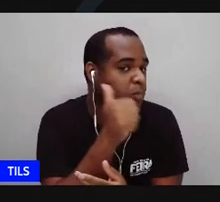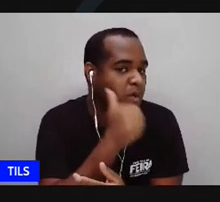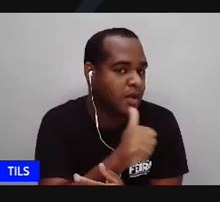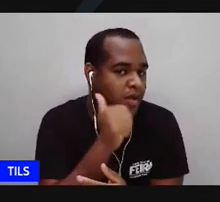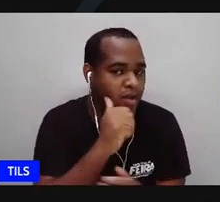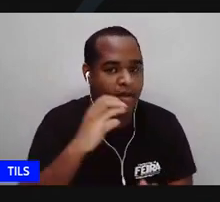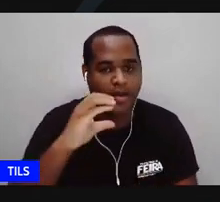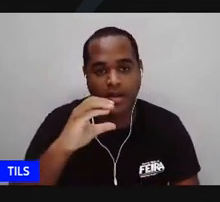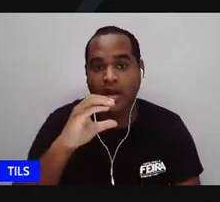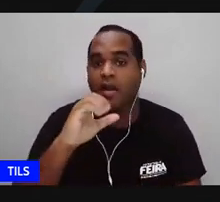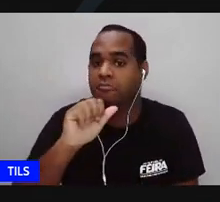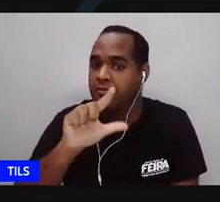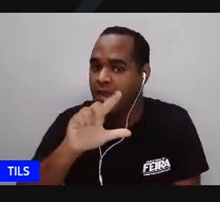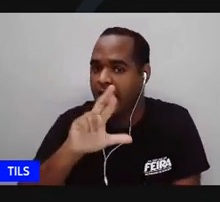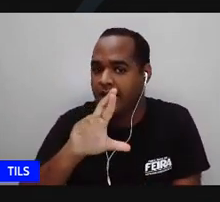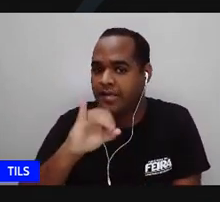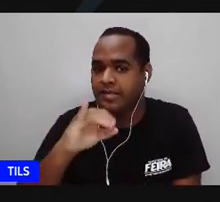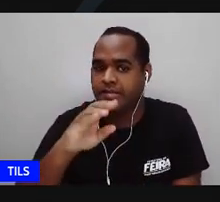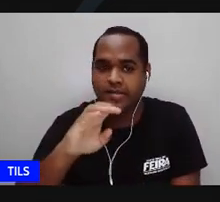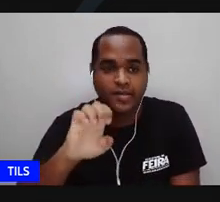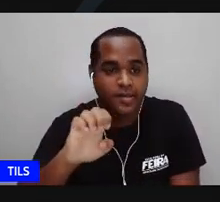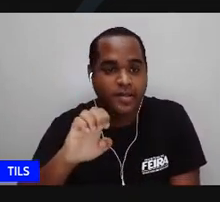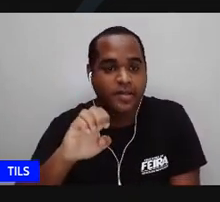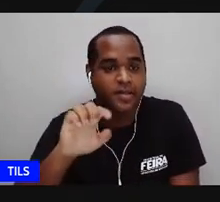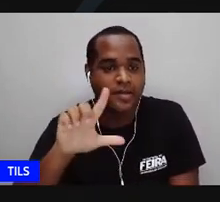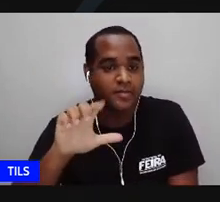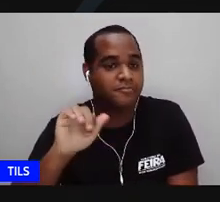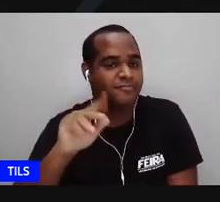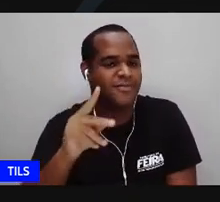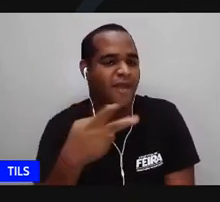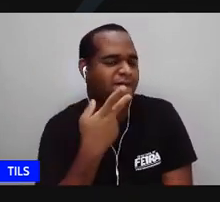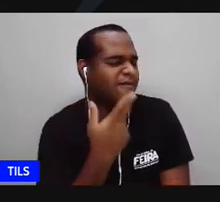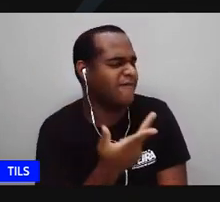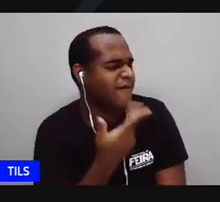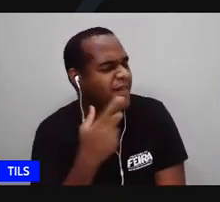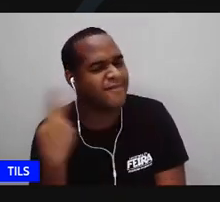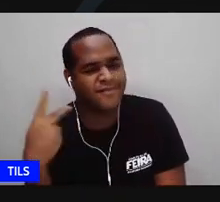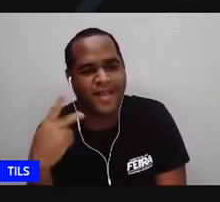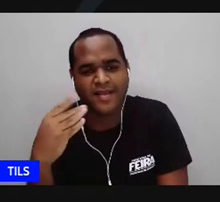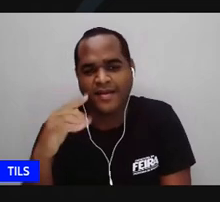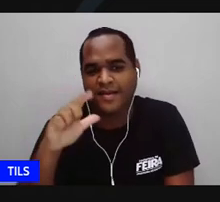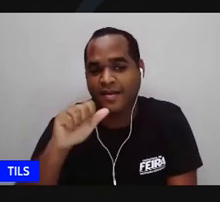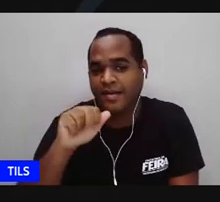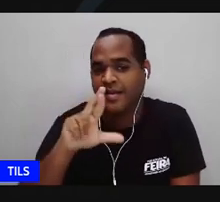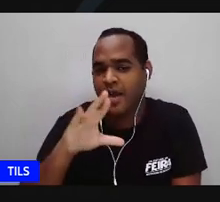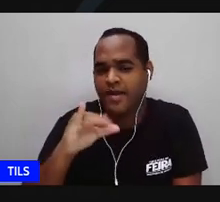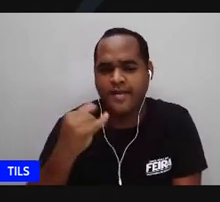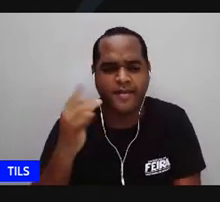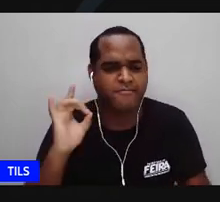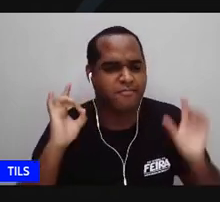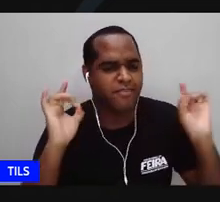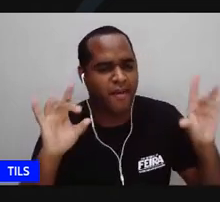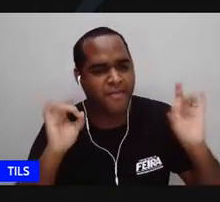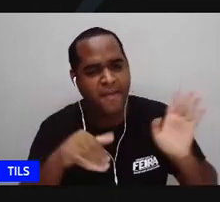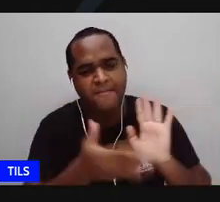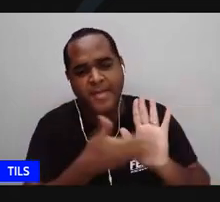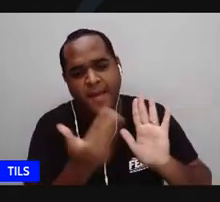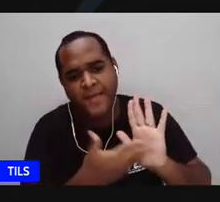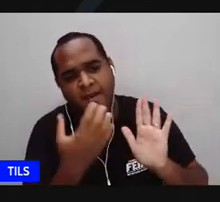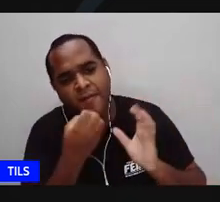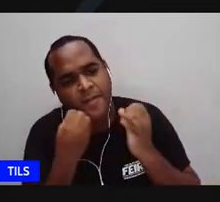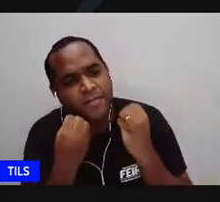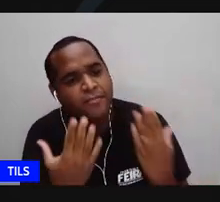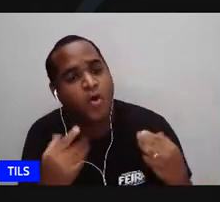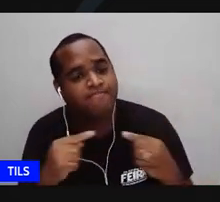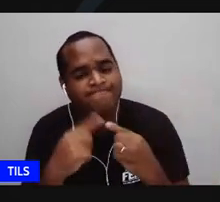Clarice Lispector eu não preciso falar de Clarice Lispector tem obras maravilhosas traz histórias